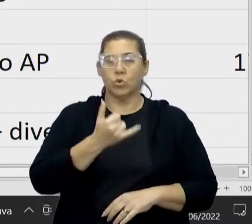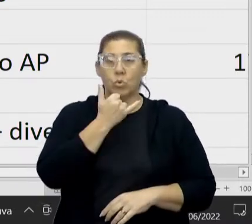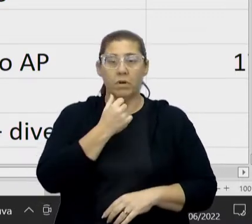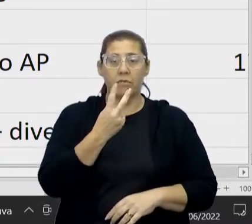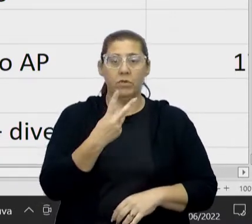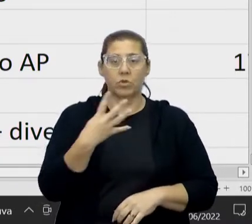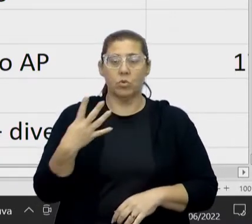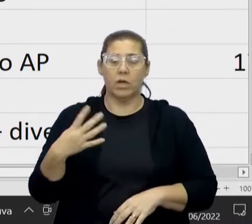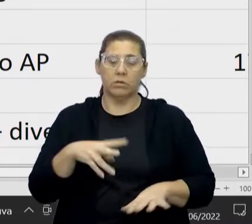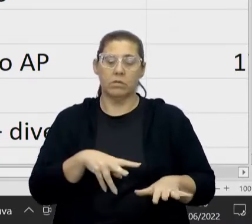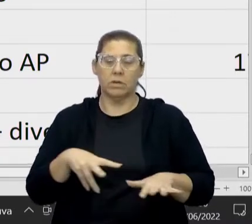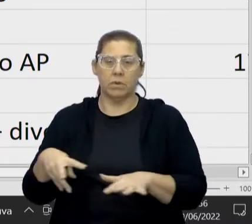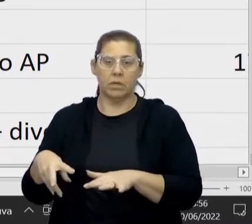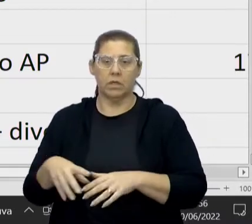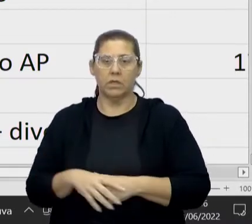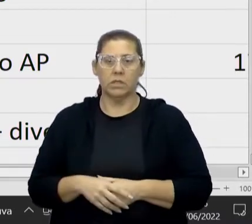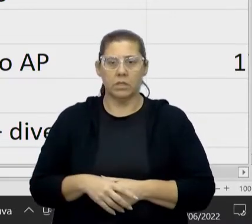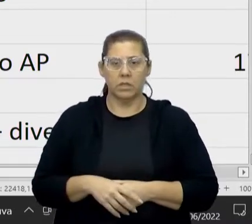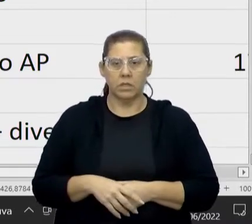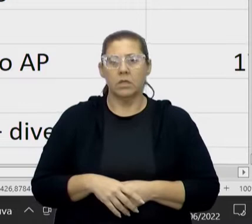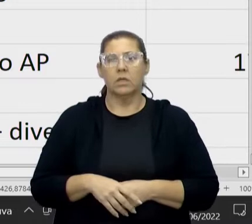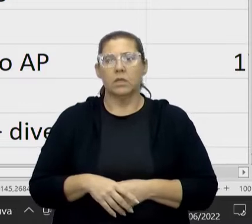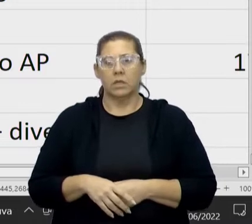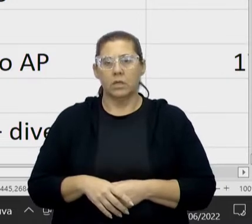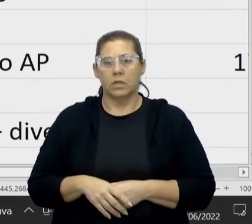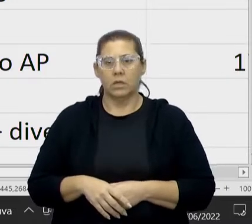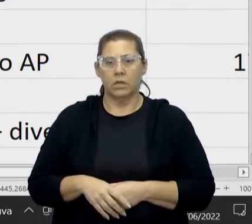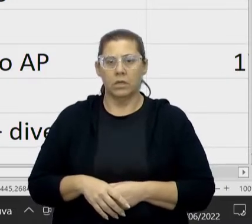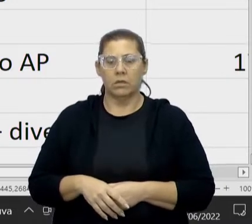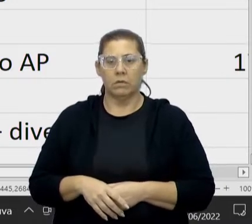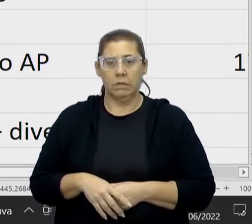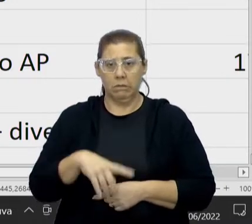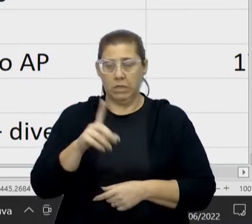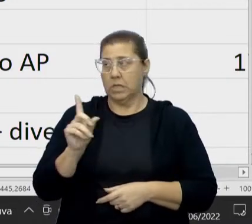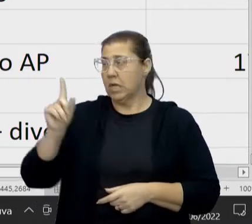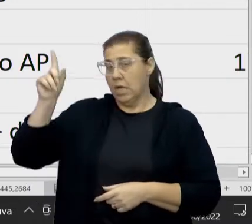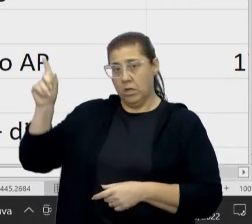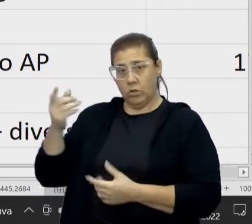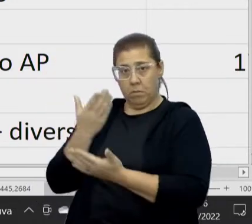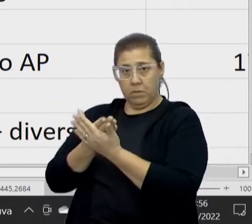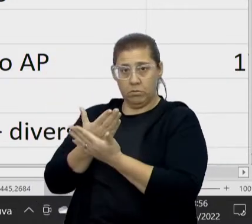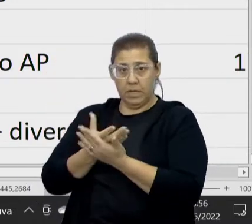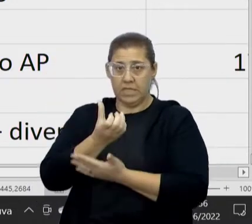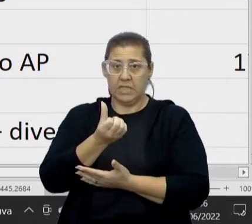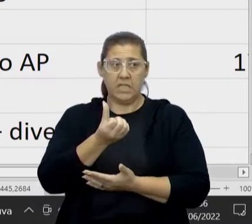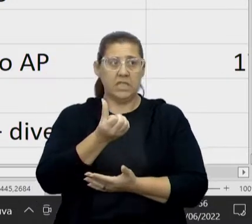de férias. Então vamos lá. Para 6 meses de estudo fora do país.